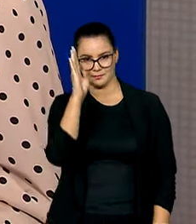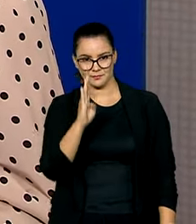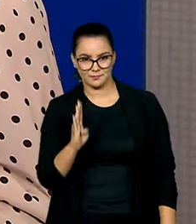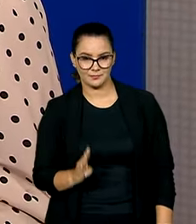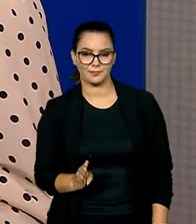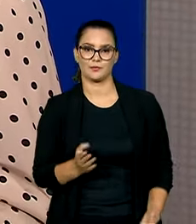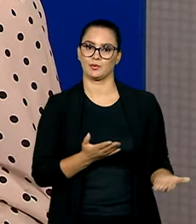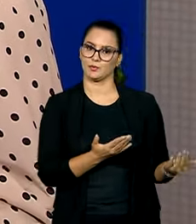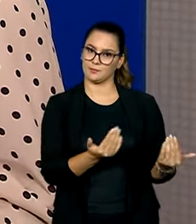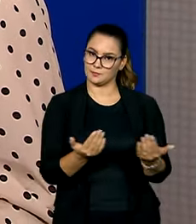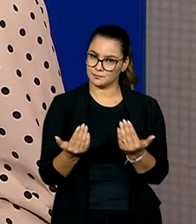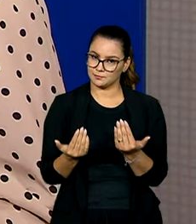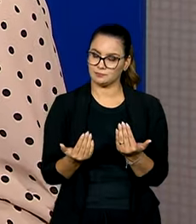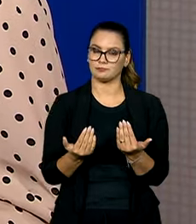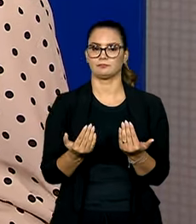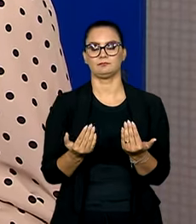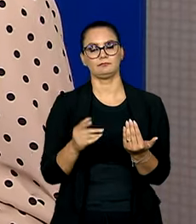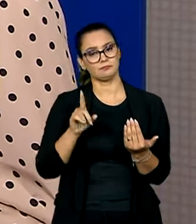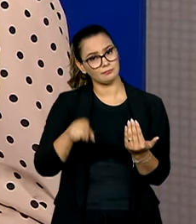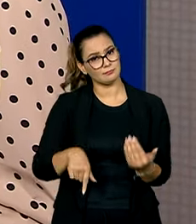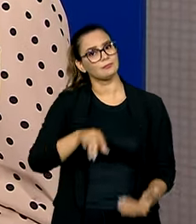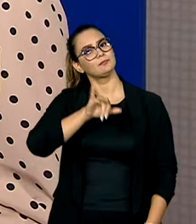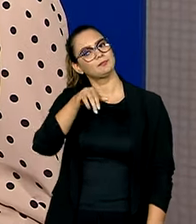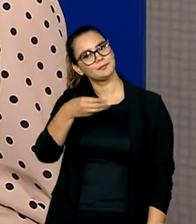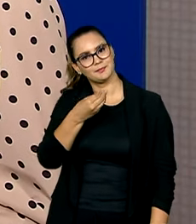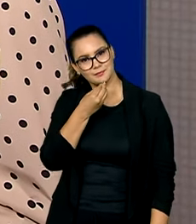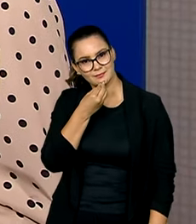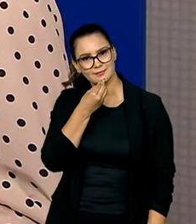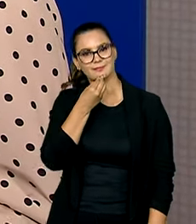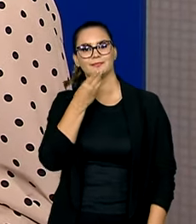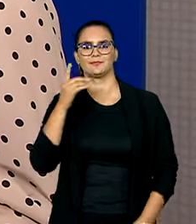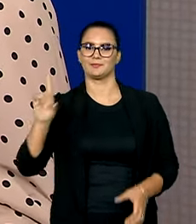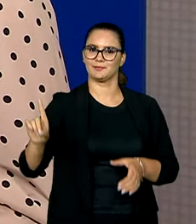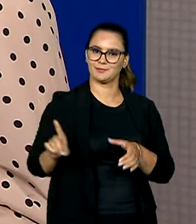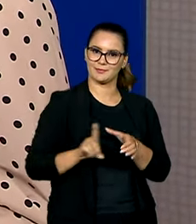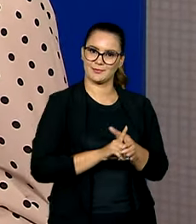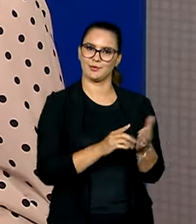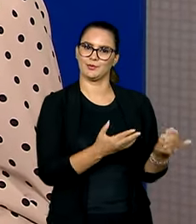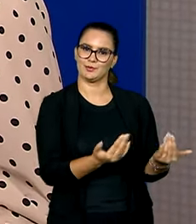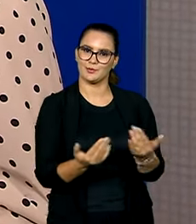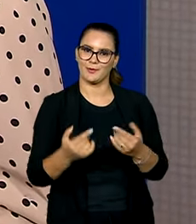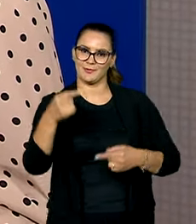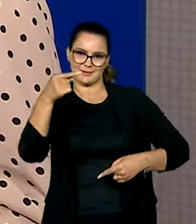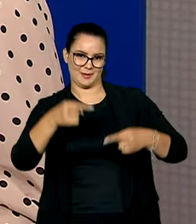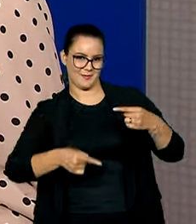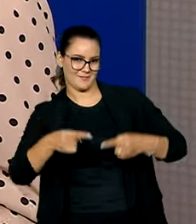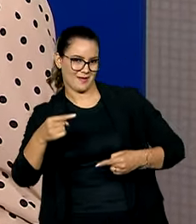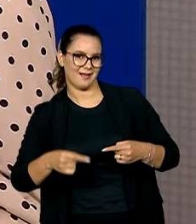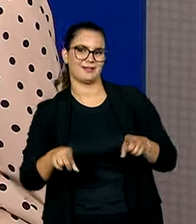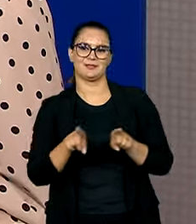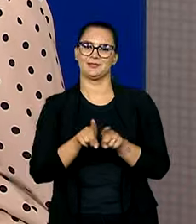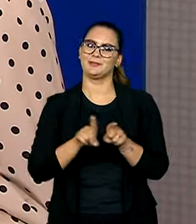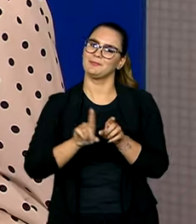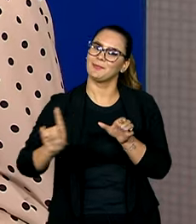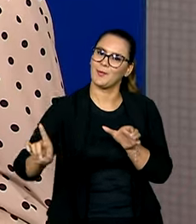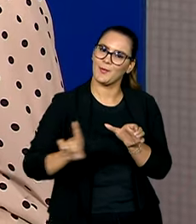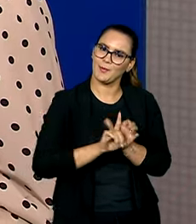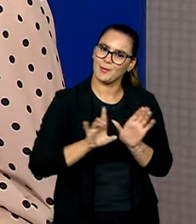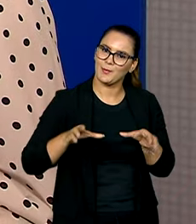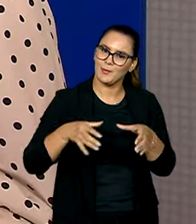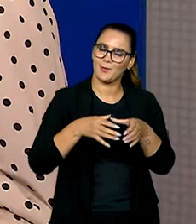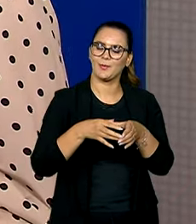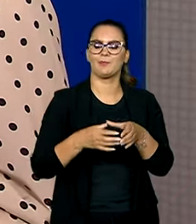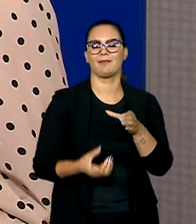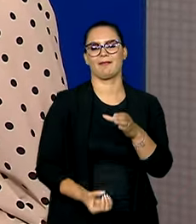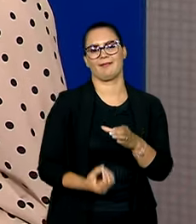da Juventude e é uma oportunidade de inserir os jovens nos debates, além de incluir esse público na